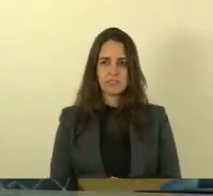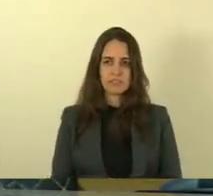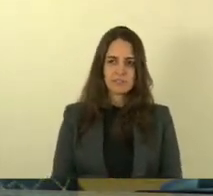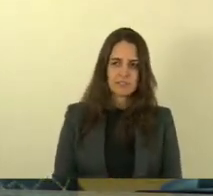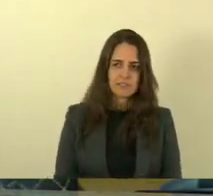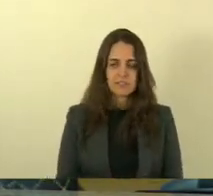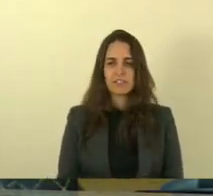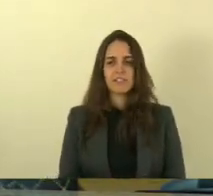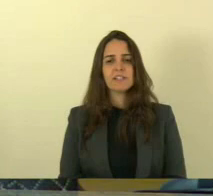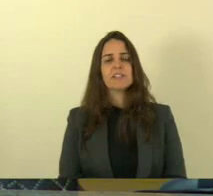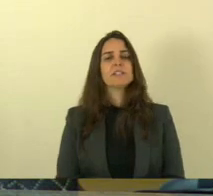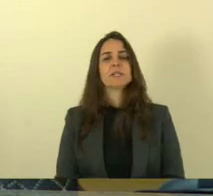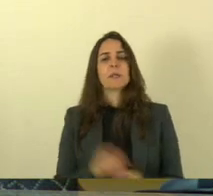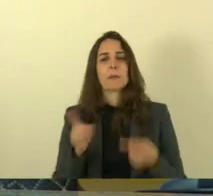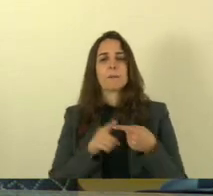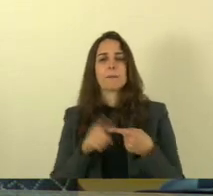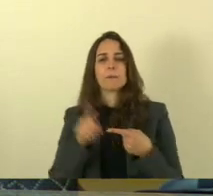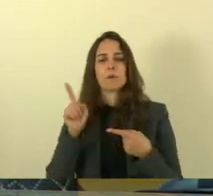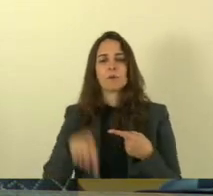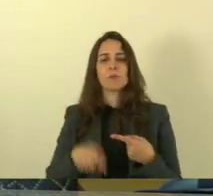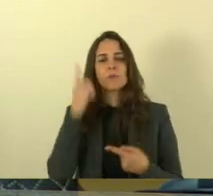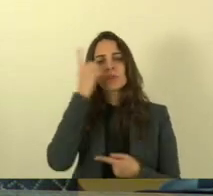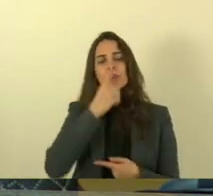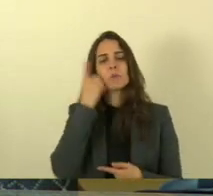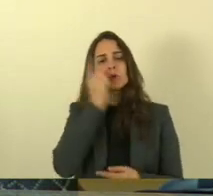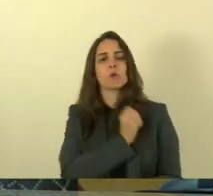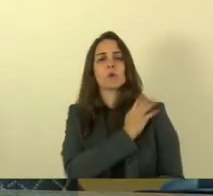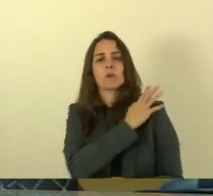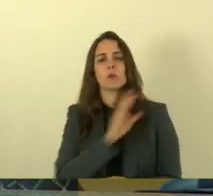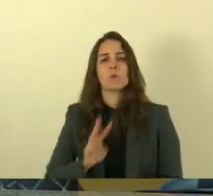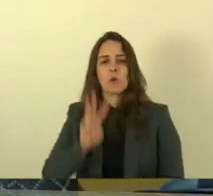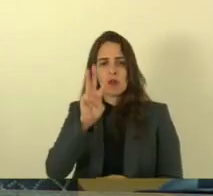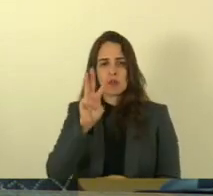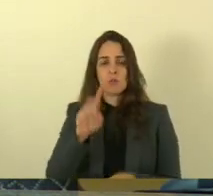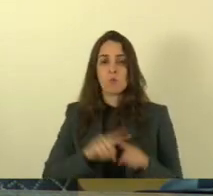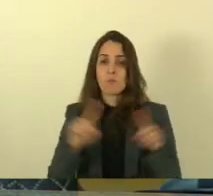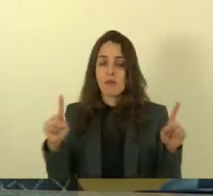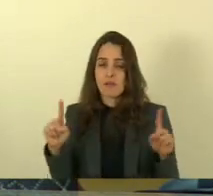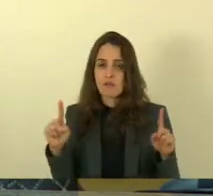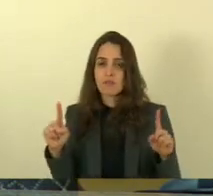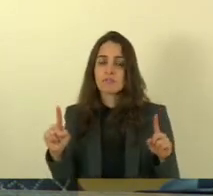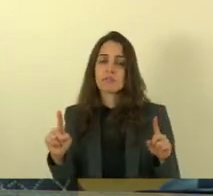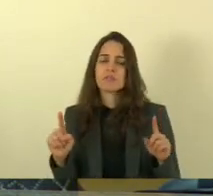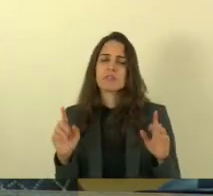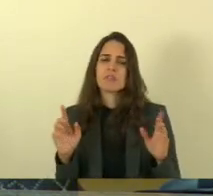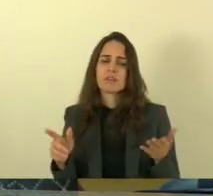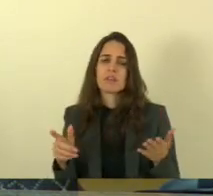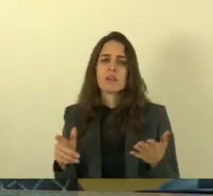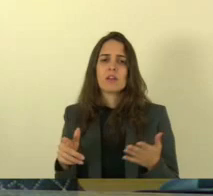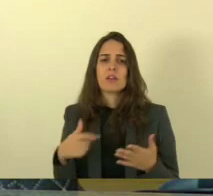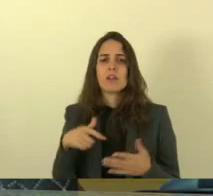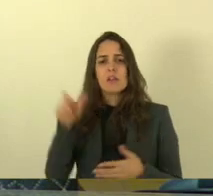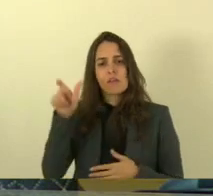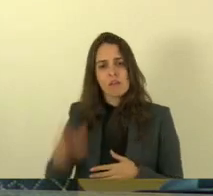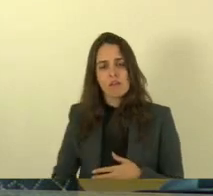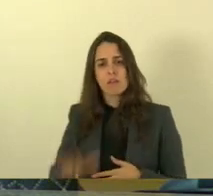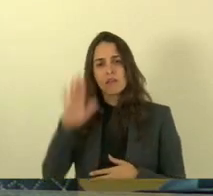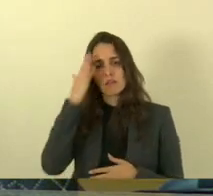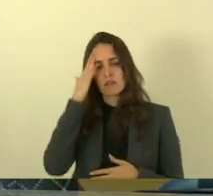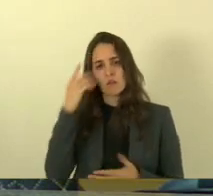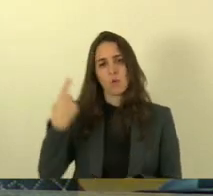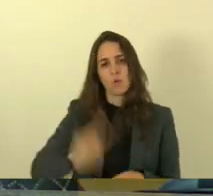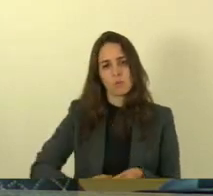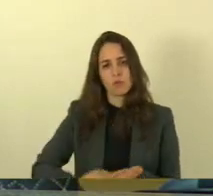o primeiro orador seria o deputado Coronel Hélito no entanto conforme entendimento do Coronel Hélito o